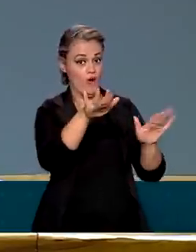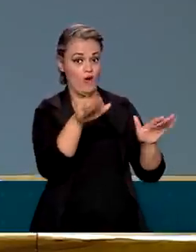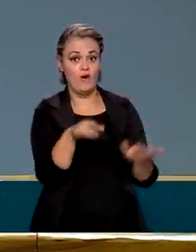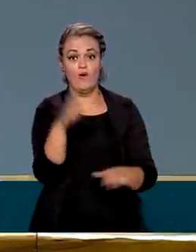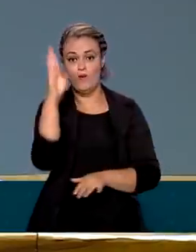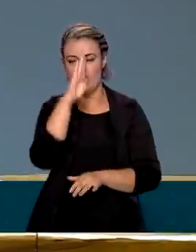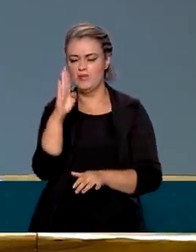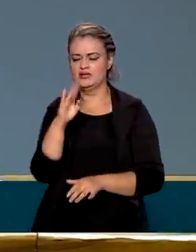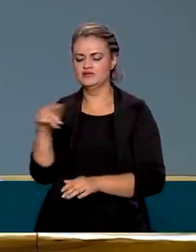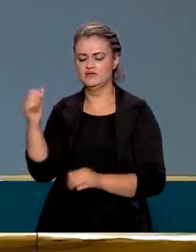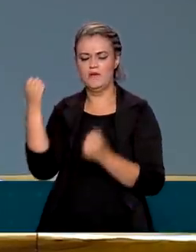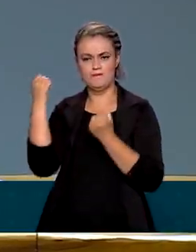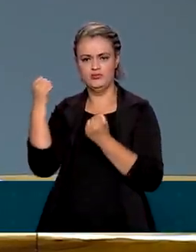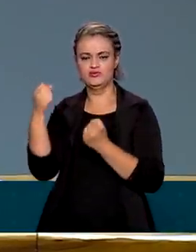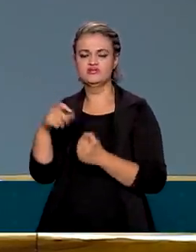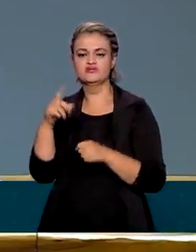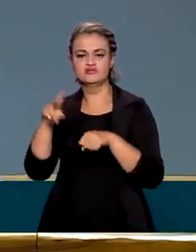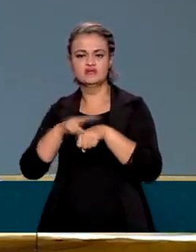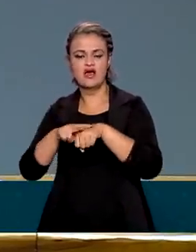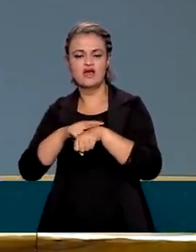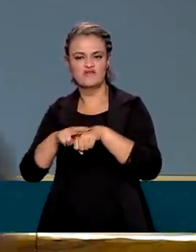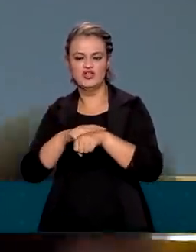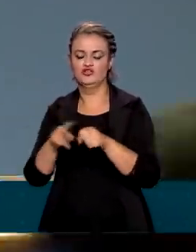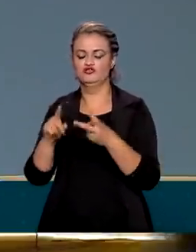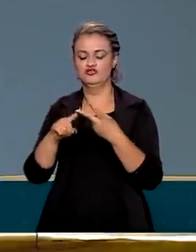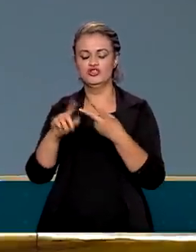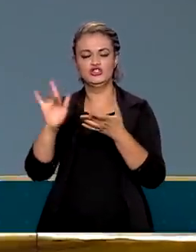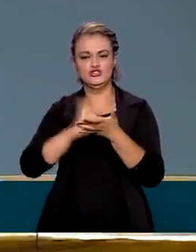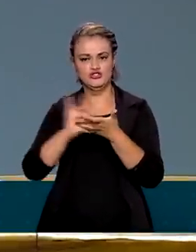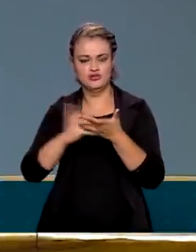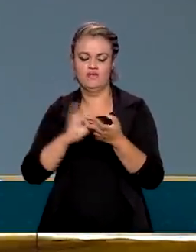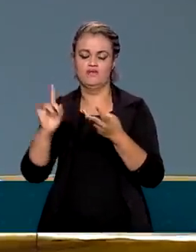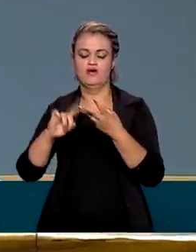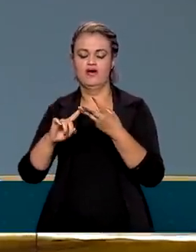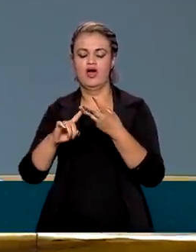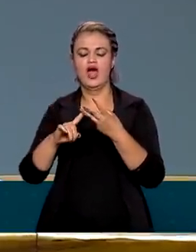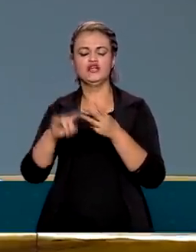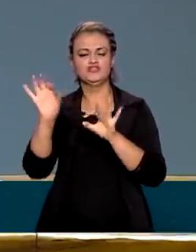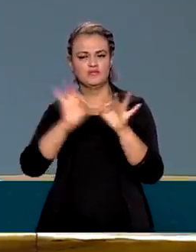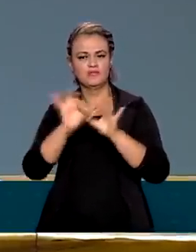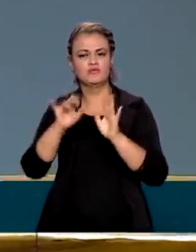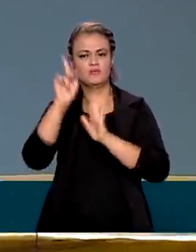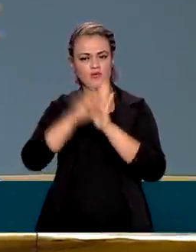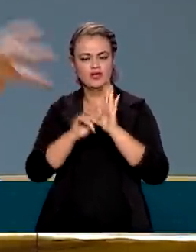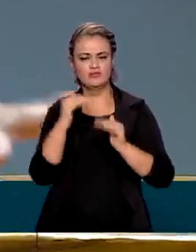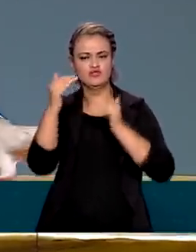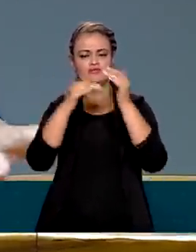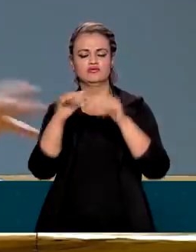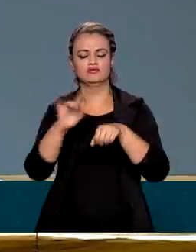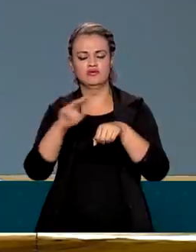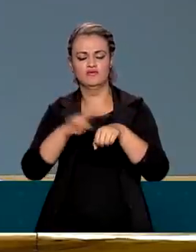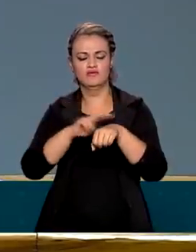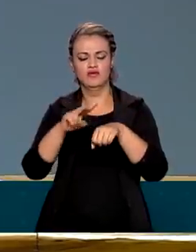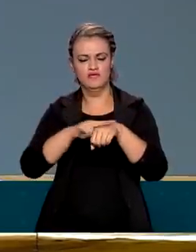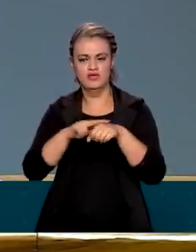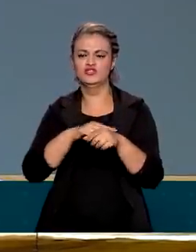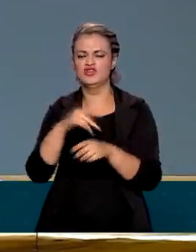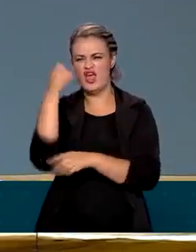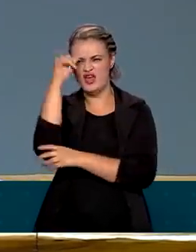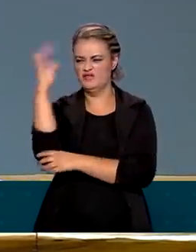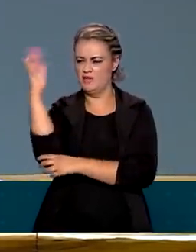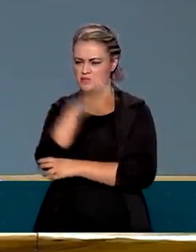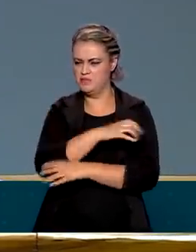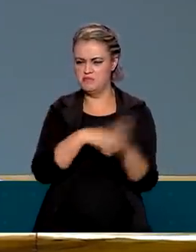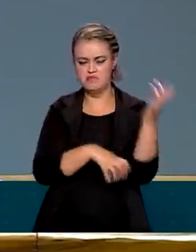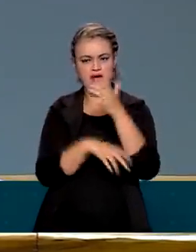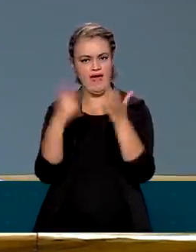Brasil é potência verde, o Brasil é potência digital, nós vamos fazer o programa de crescimento verde, nós vamos acabar com o desmatamento ilegal, nós